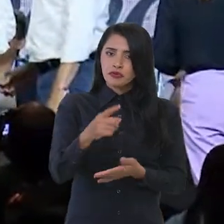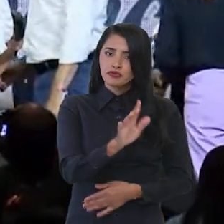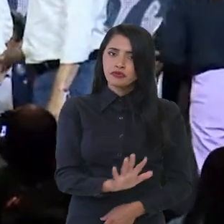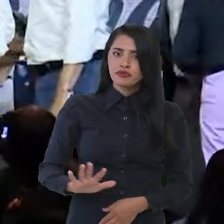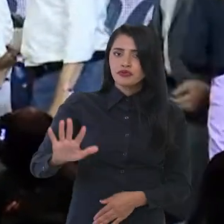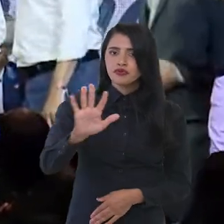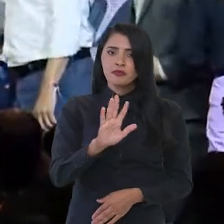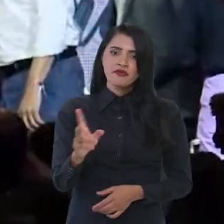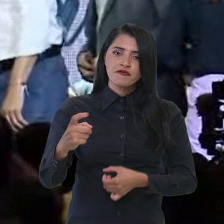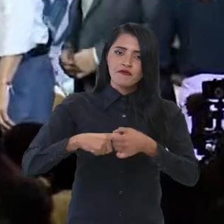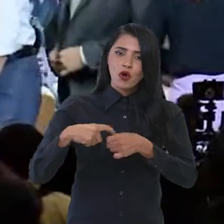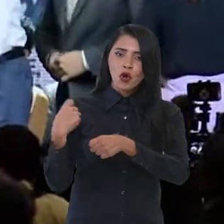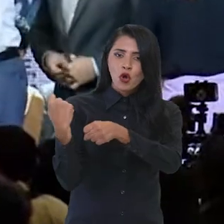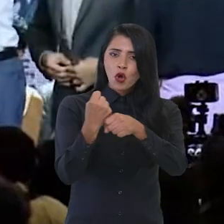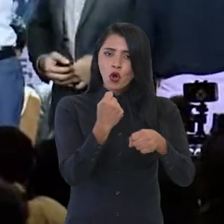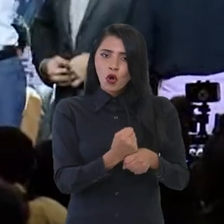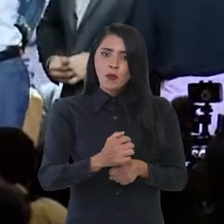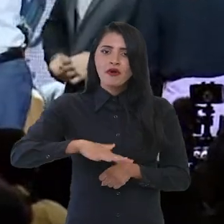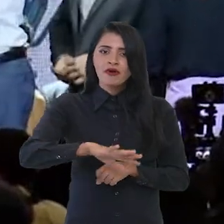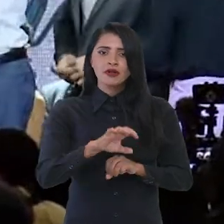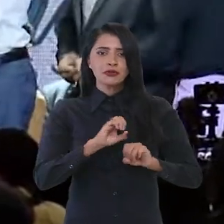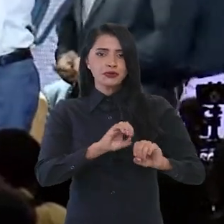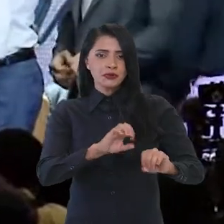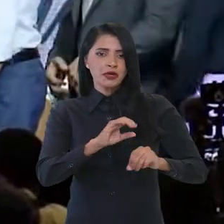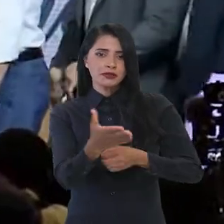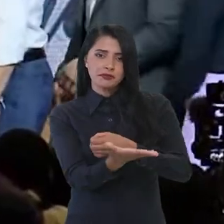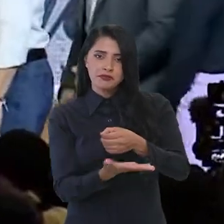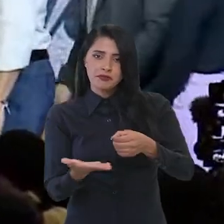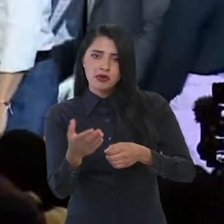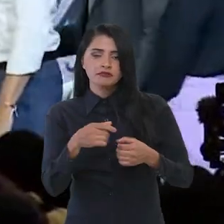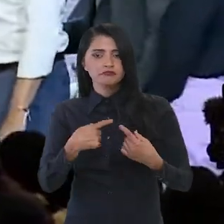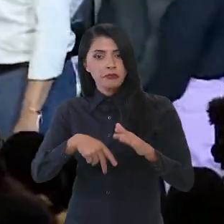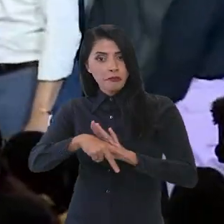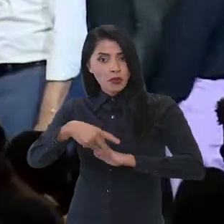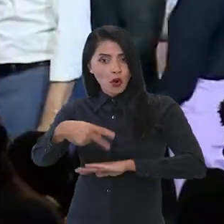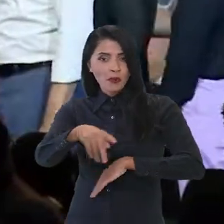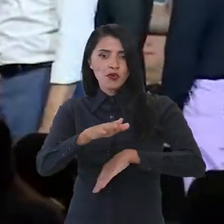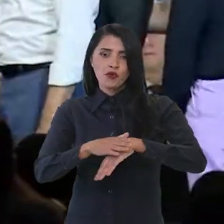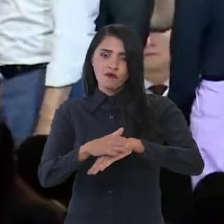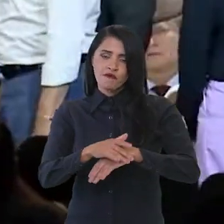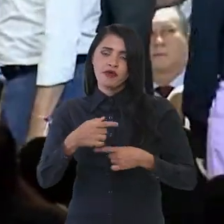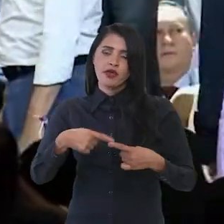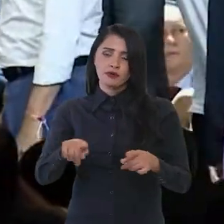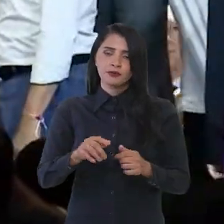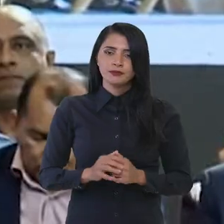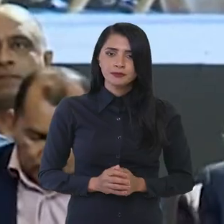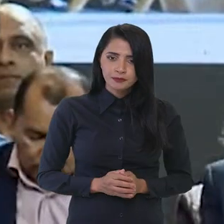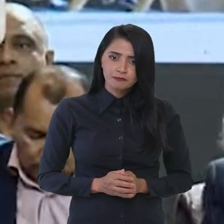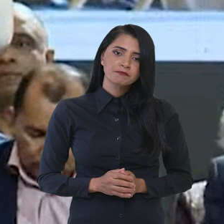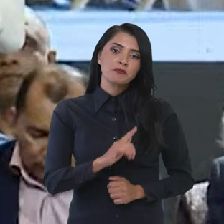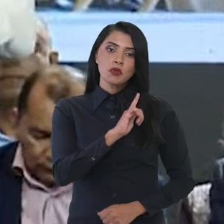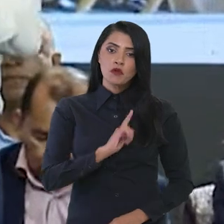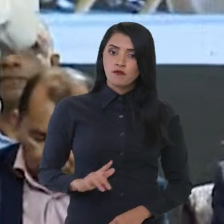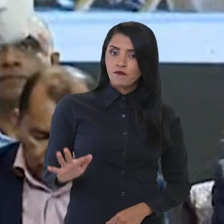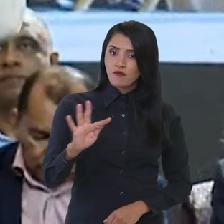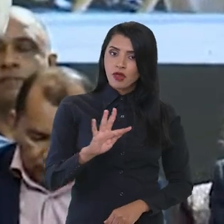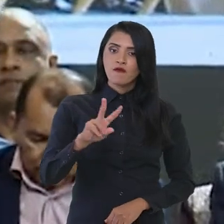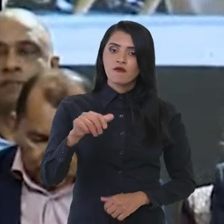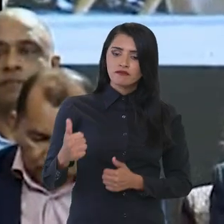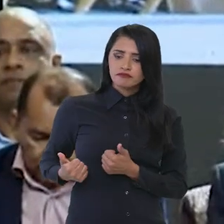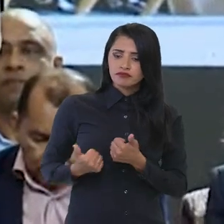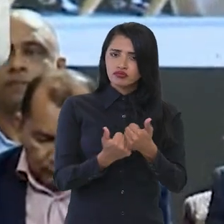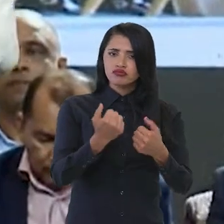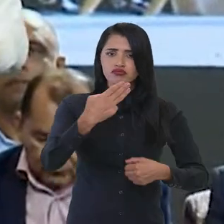Pacto Nacional pela retomada de obras da educação básica lançado pelo governo federal. O governo federal vai